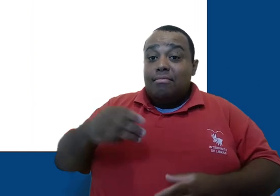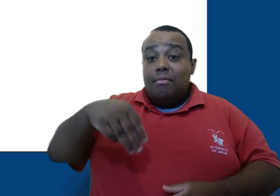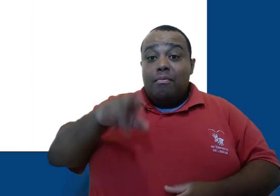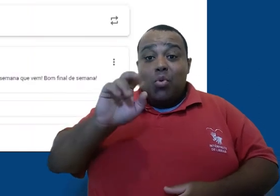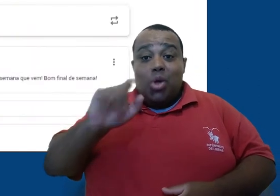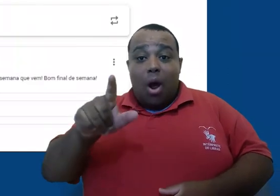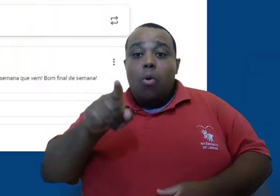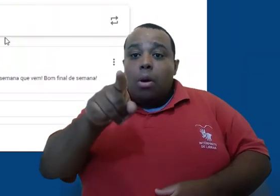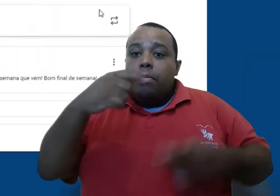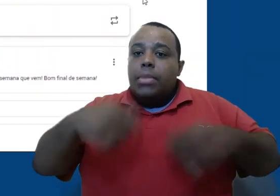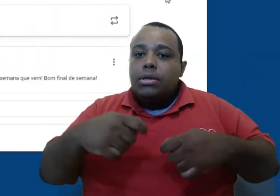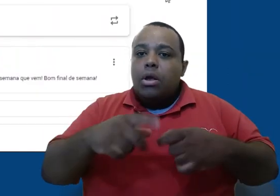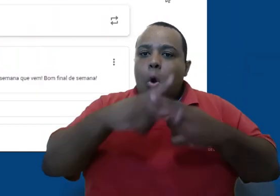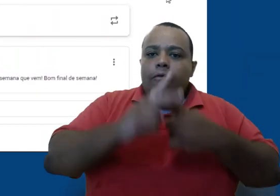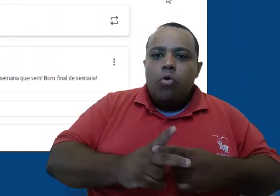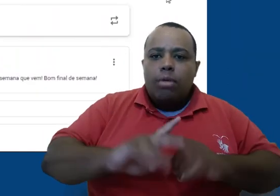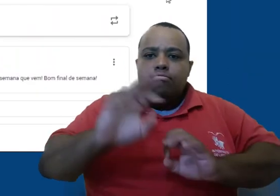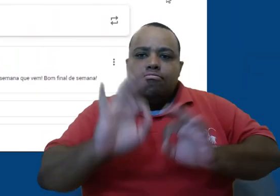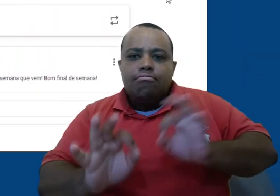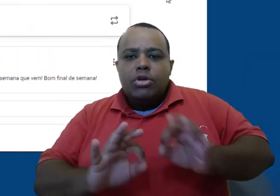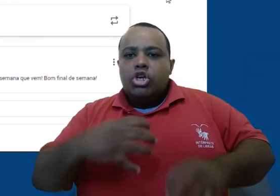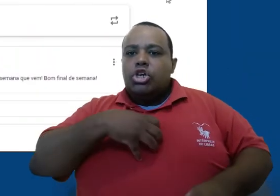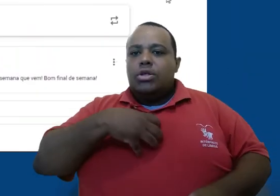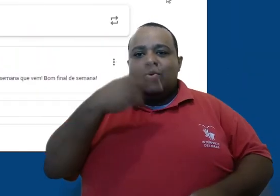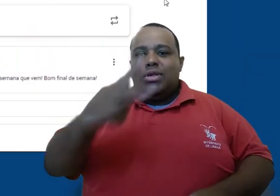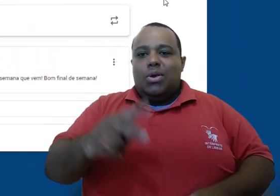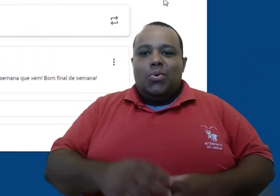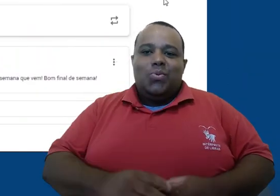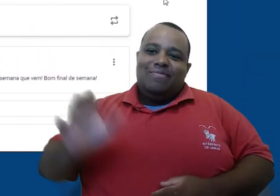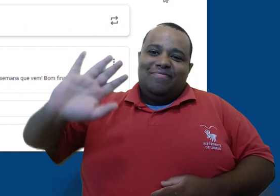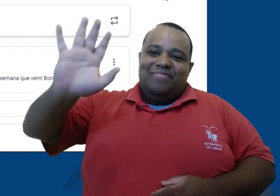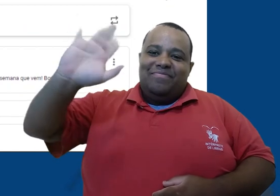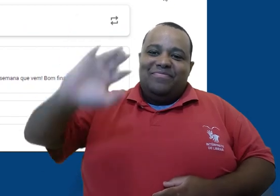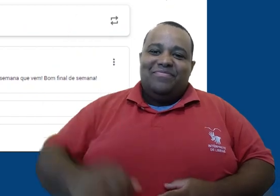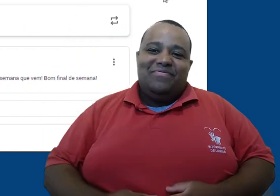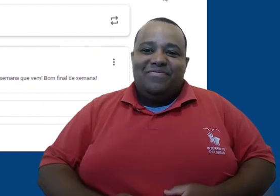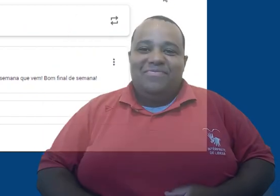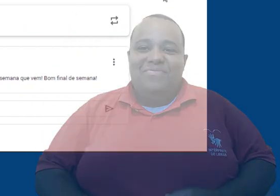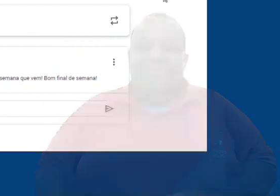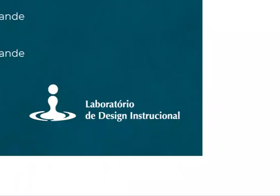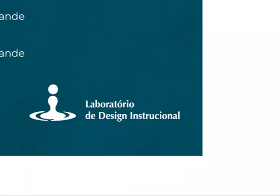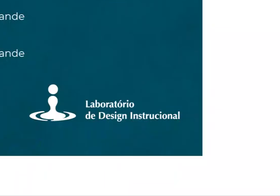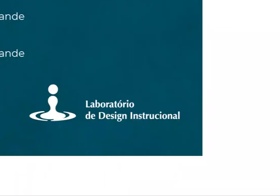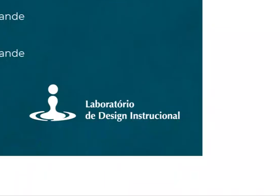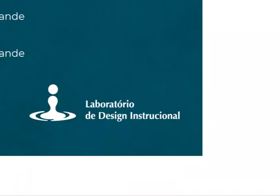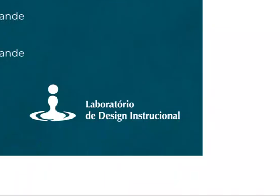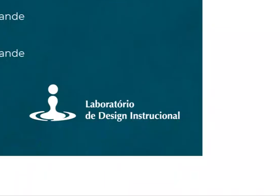mural, pessoal. Lembrem de configurar os seus como for mais conveniente para as suas turmas. Até o próximo vídeo!